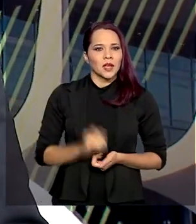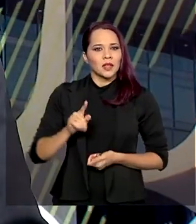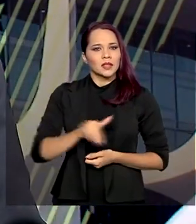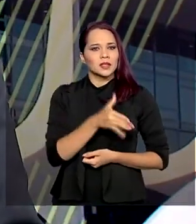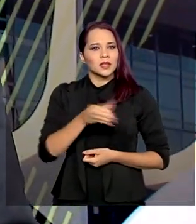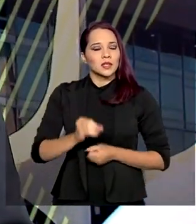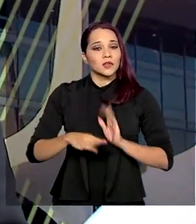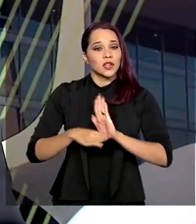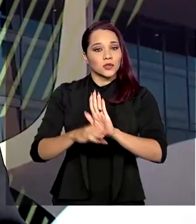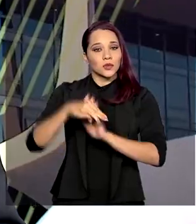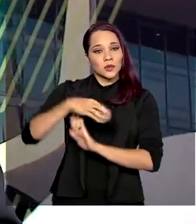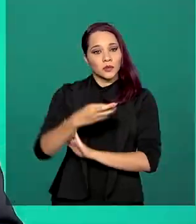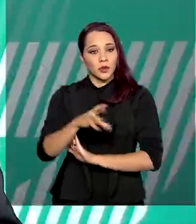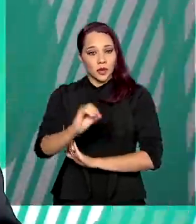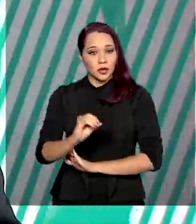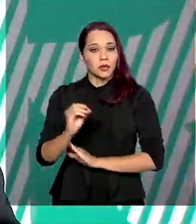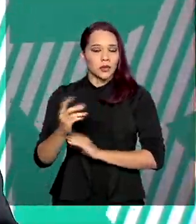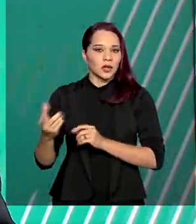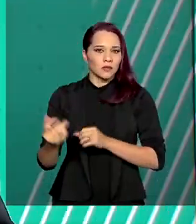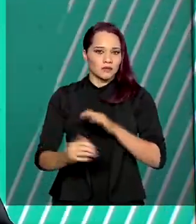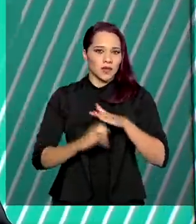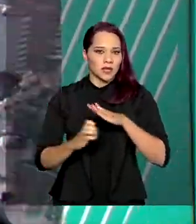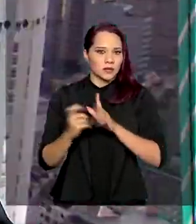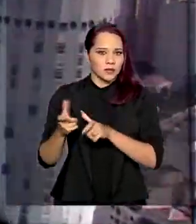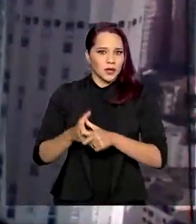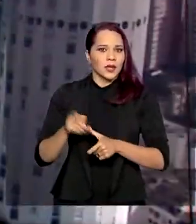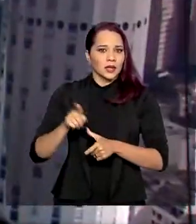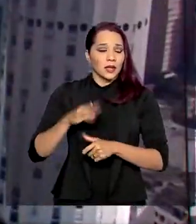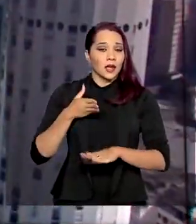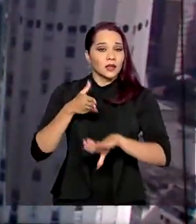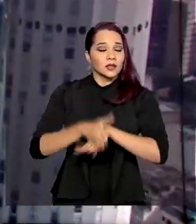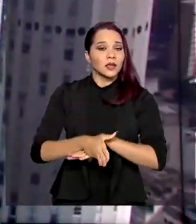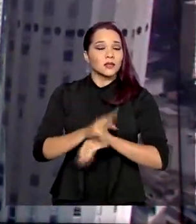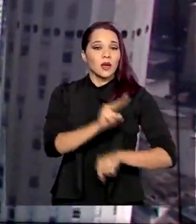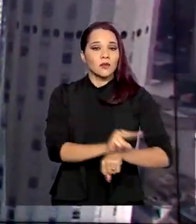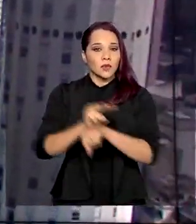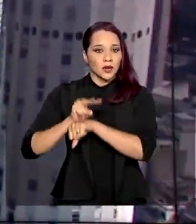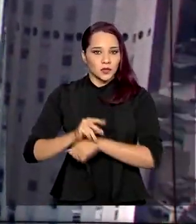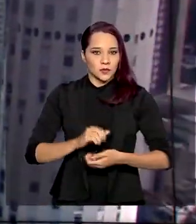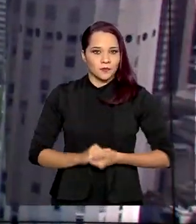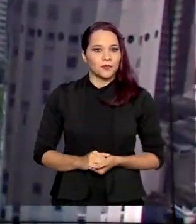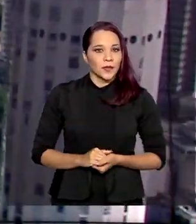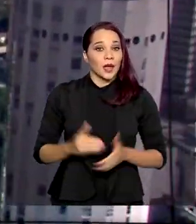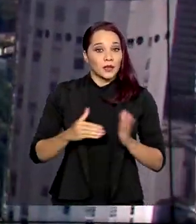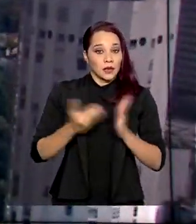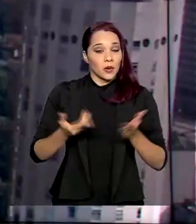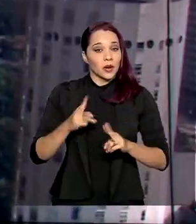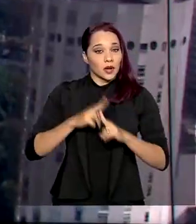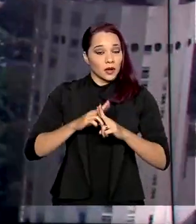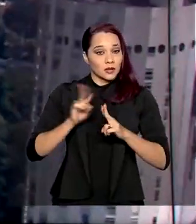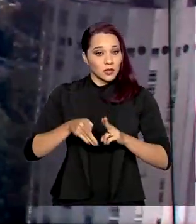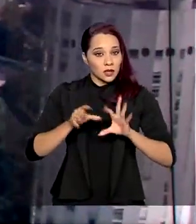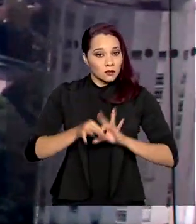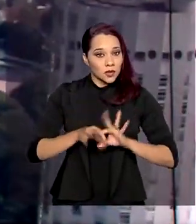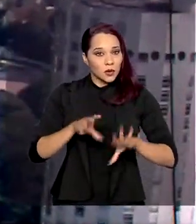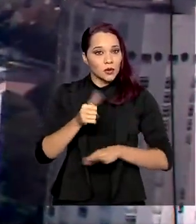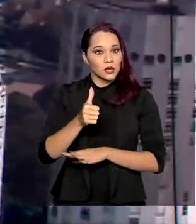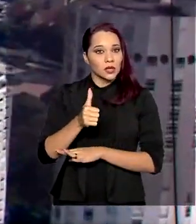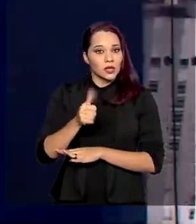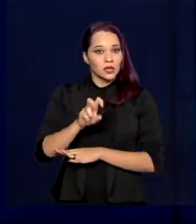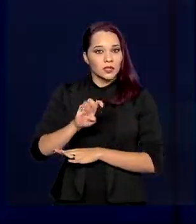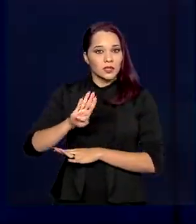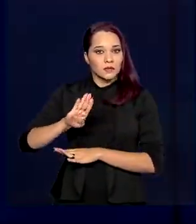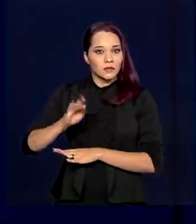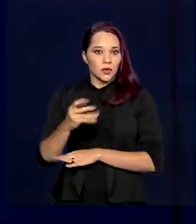ações de ajuda às micro e pequenas empresas está o acesso ao crédito. Até agora, a Caixa já disponibilizou 15